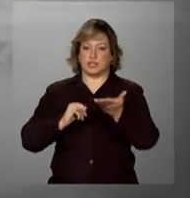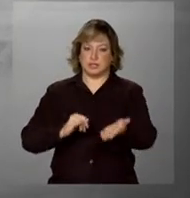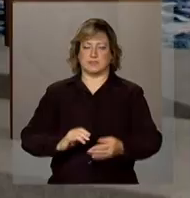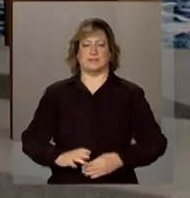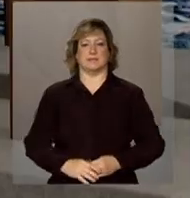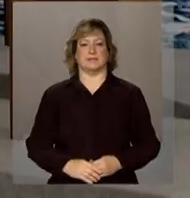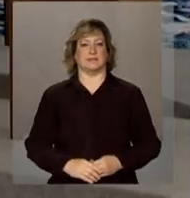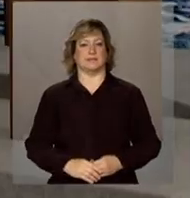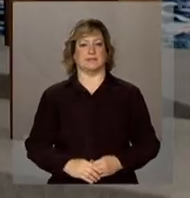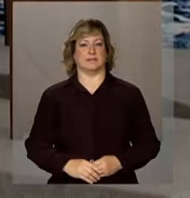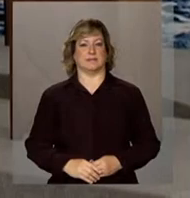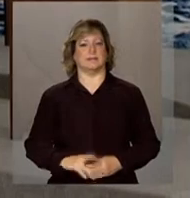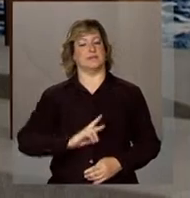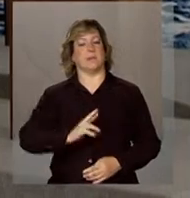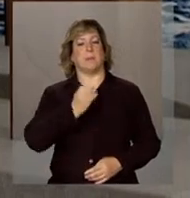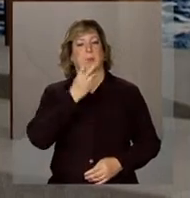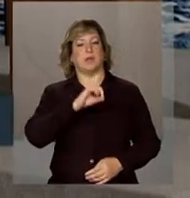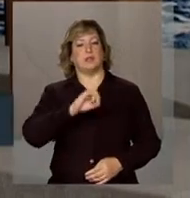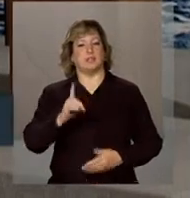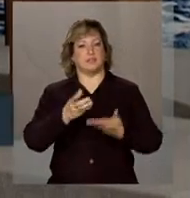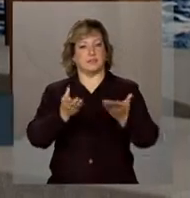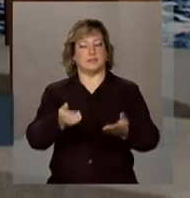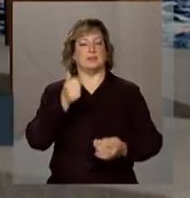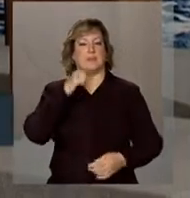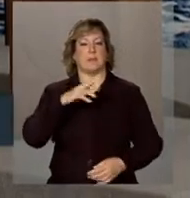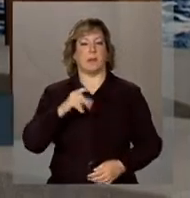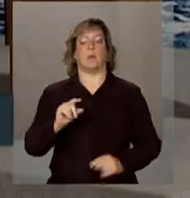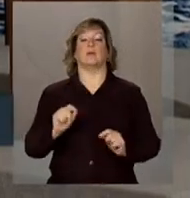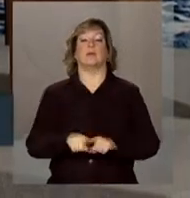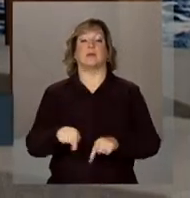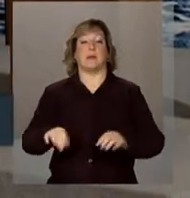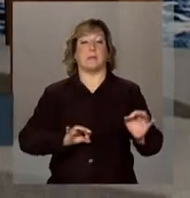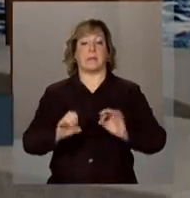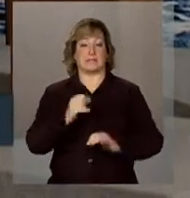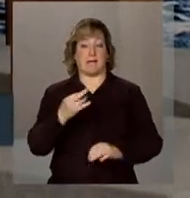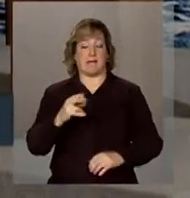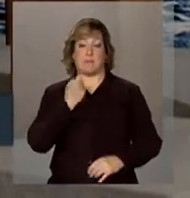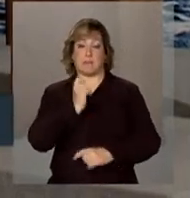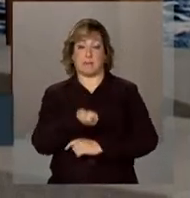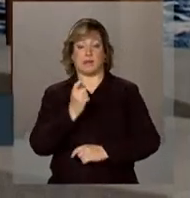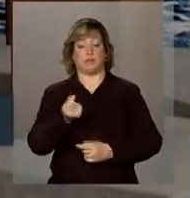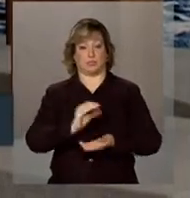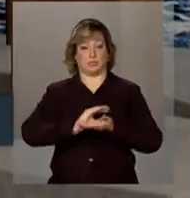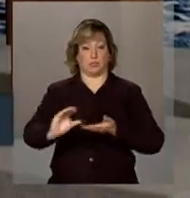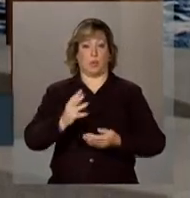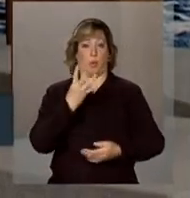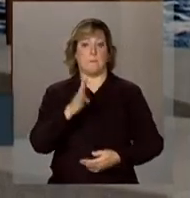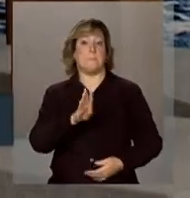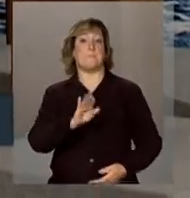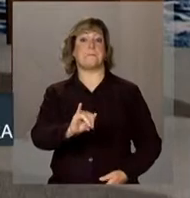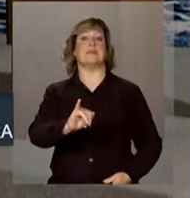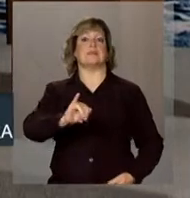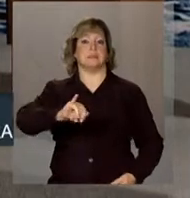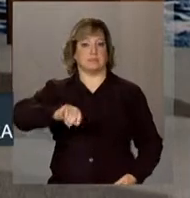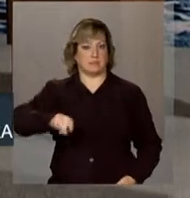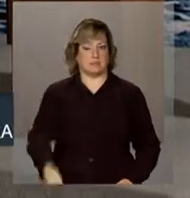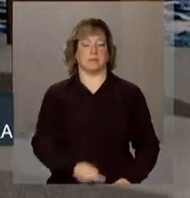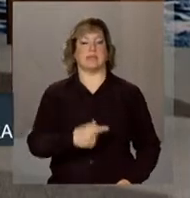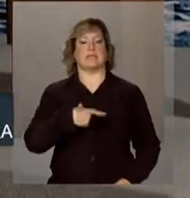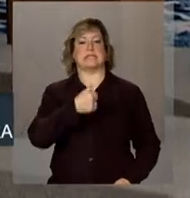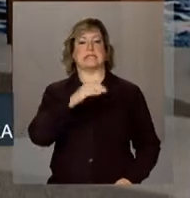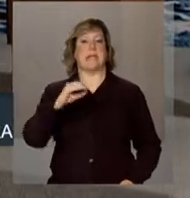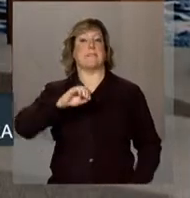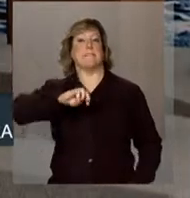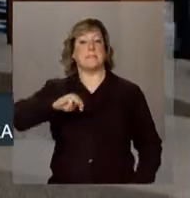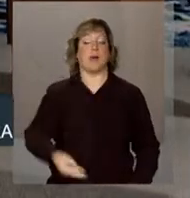Carolina. Bom dia, Malu. O Plano Safra da Pesca vai contar com um investimento de 4 bilhões e 100 milhões de reais